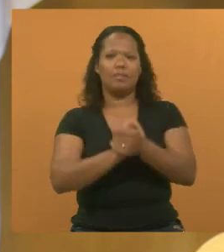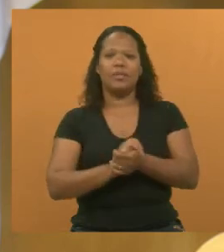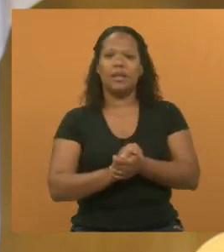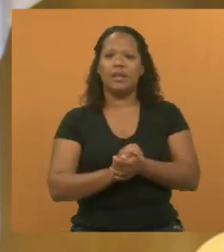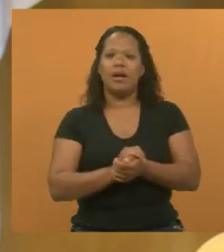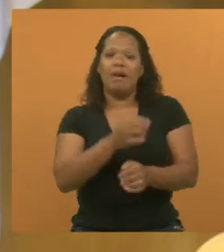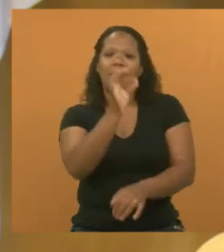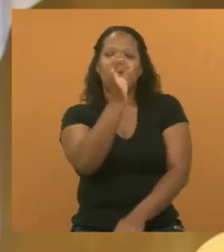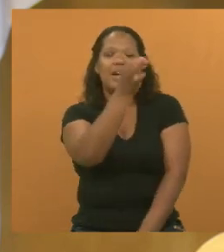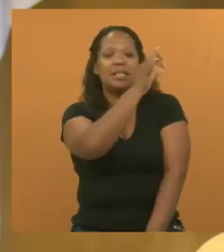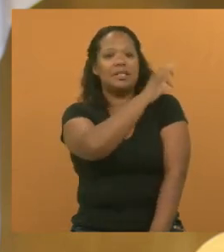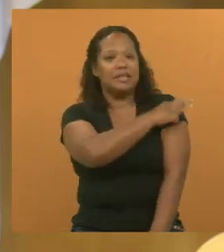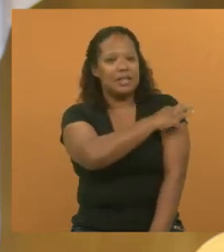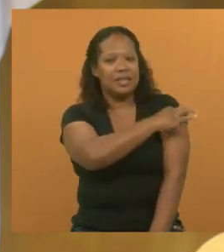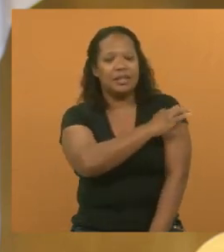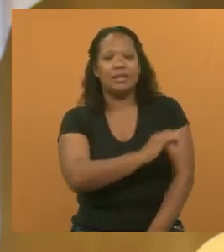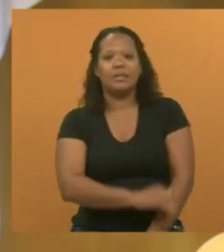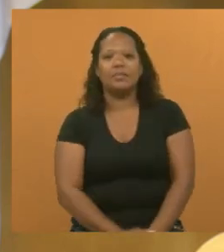vacinação,